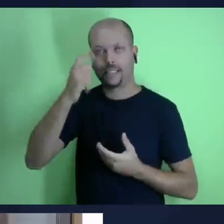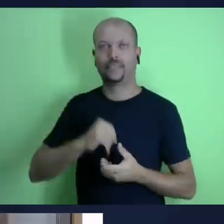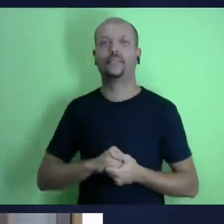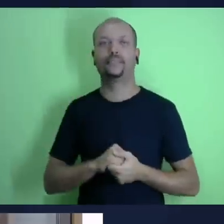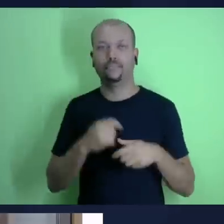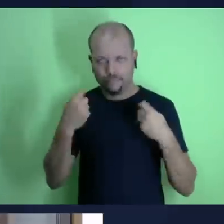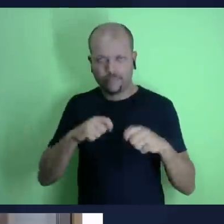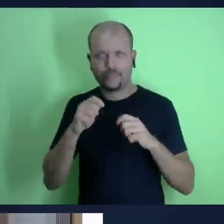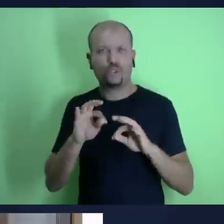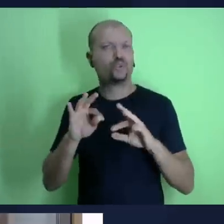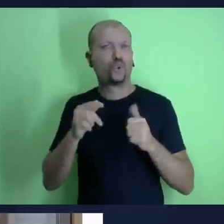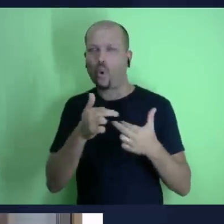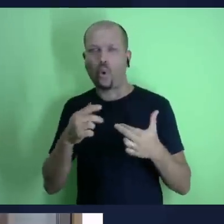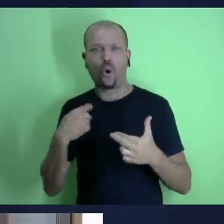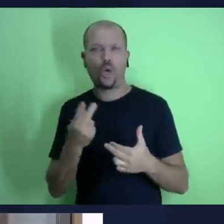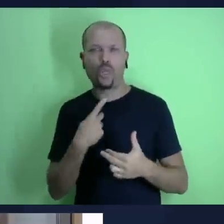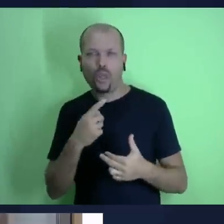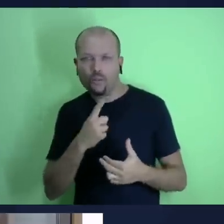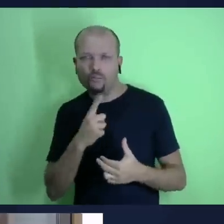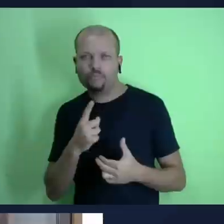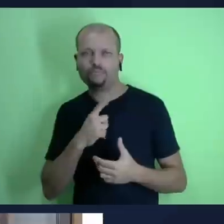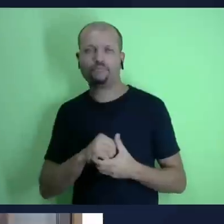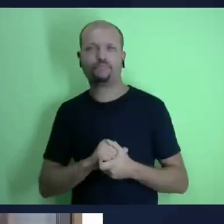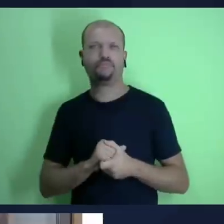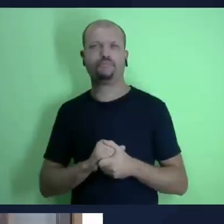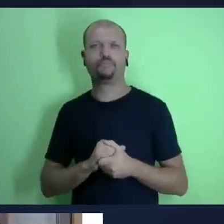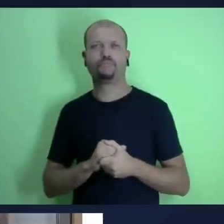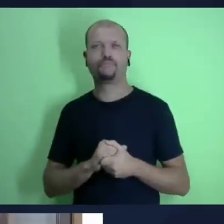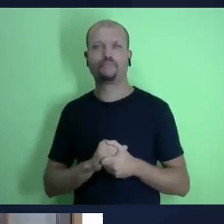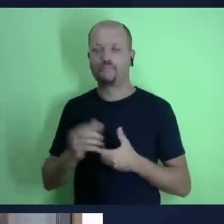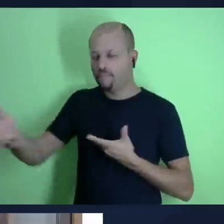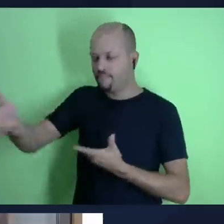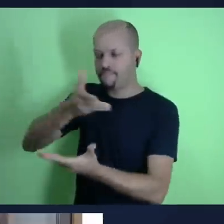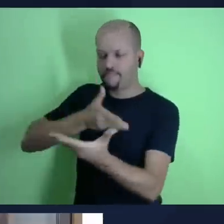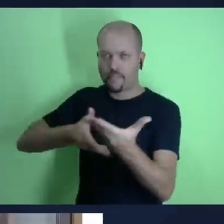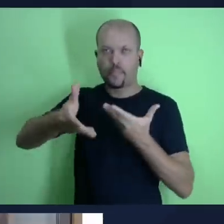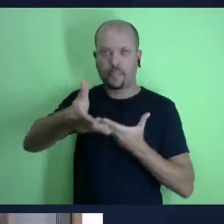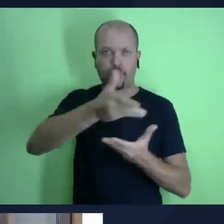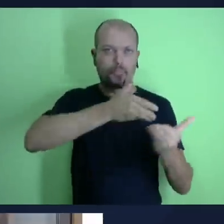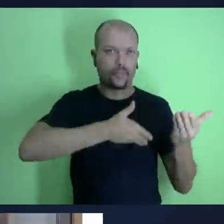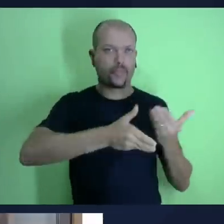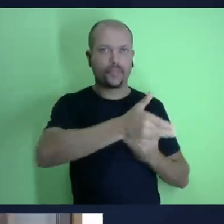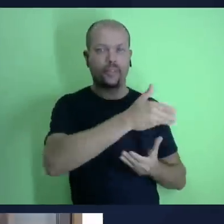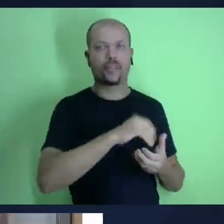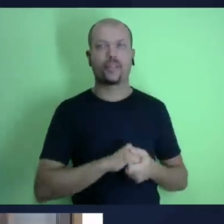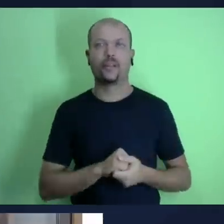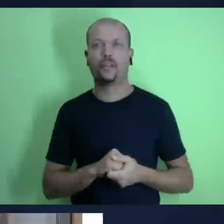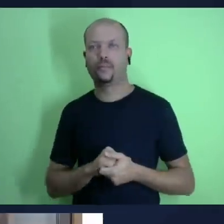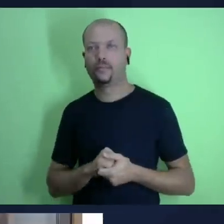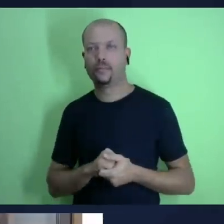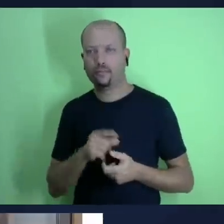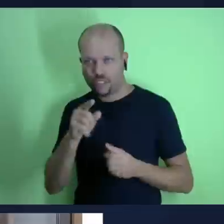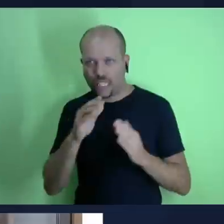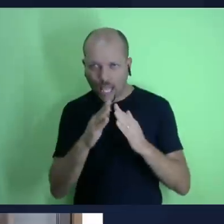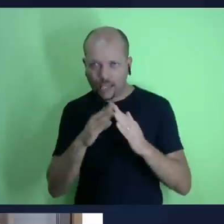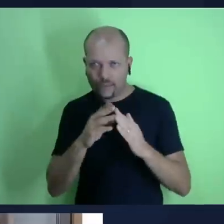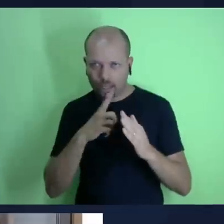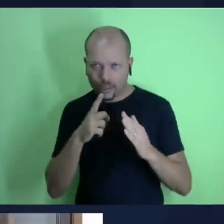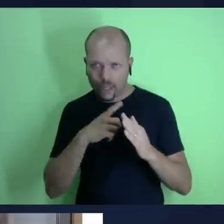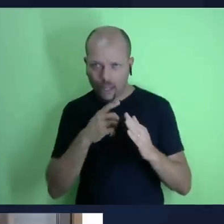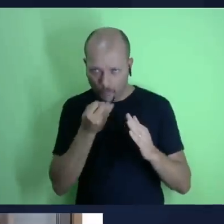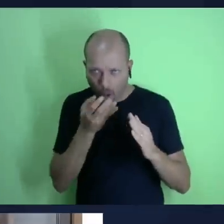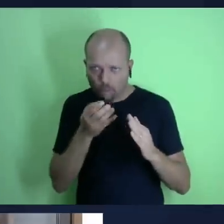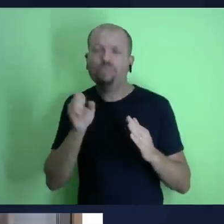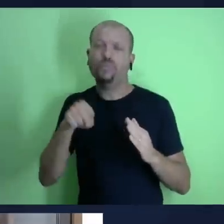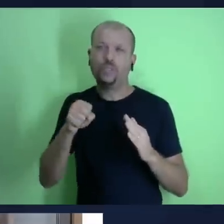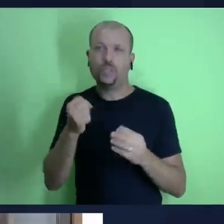seu carro é justo é justo você ter a sua comida é justo mas a ideia é que você possa compartilhar